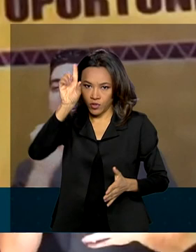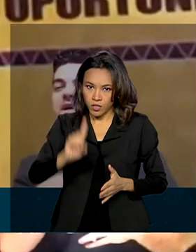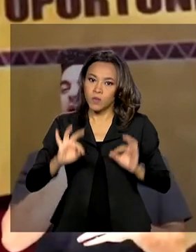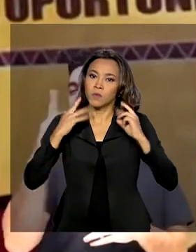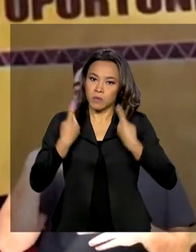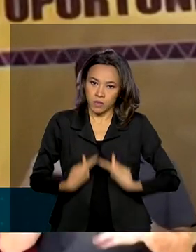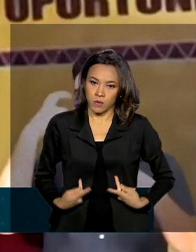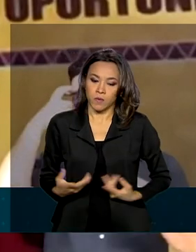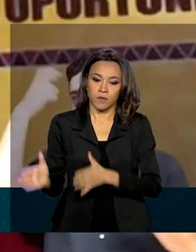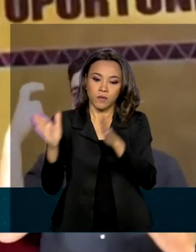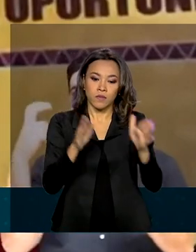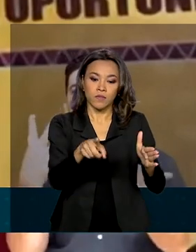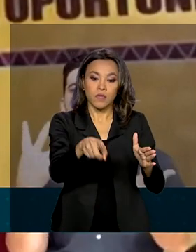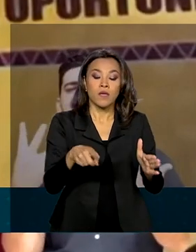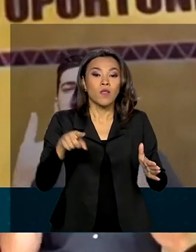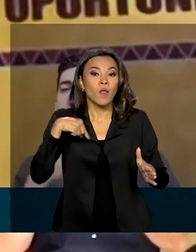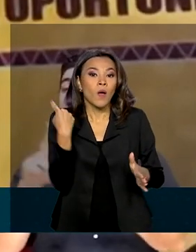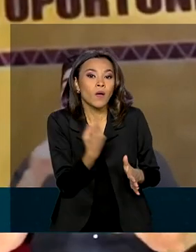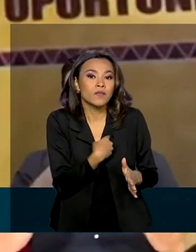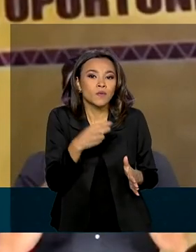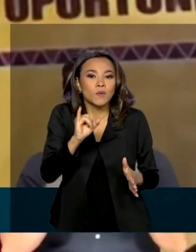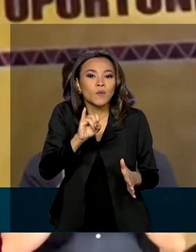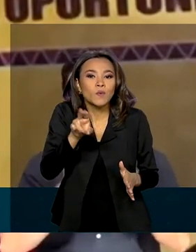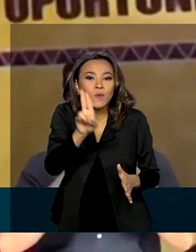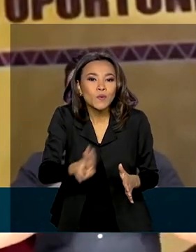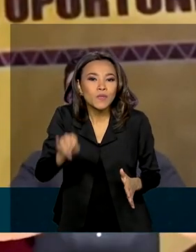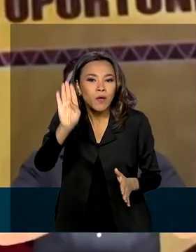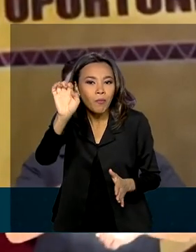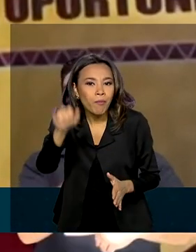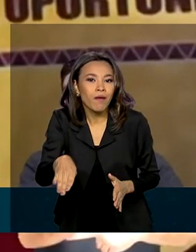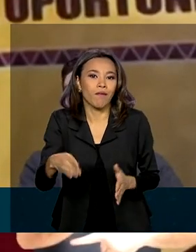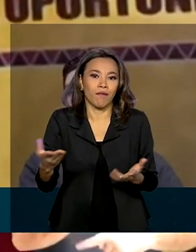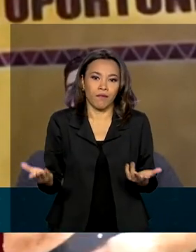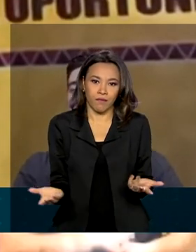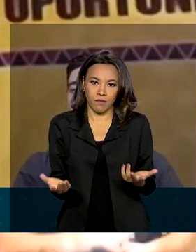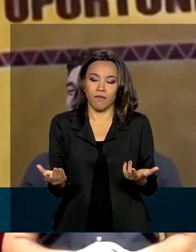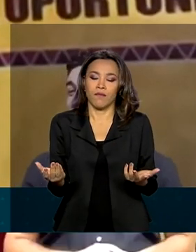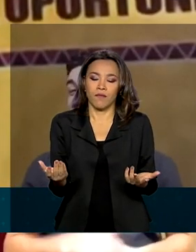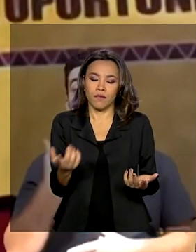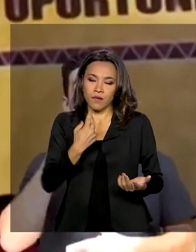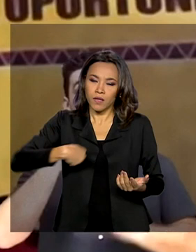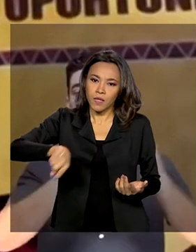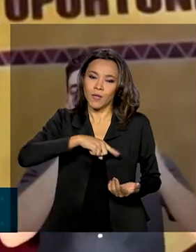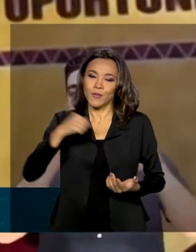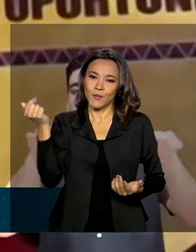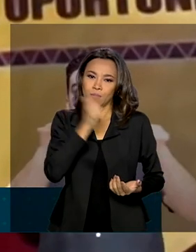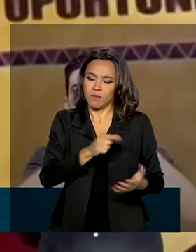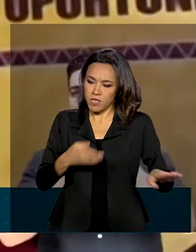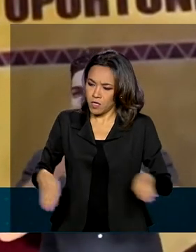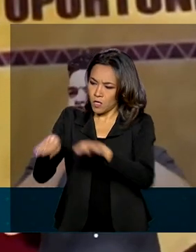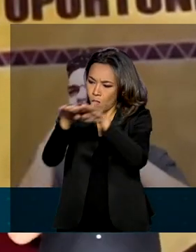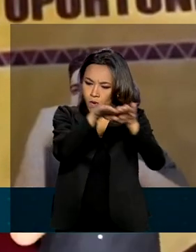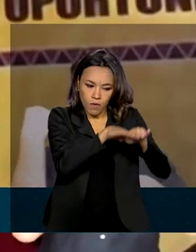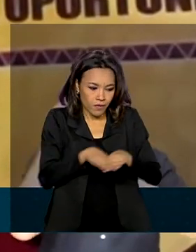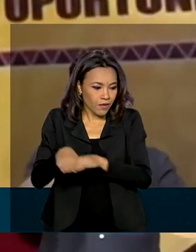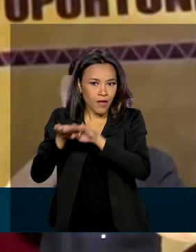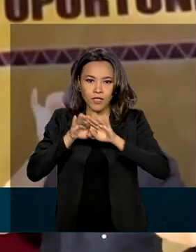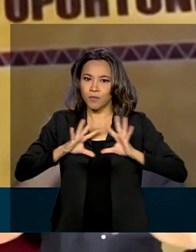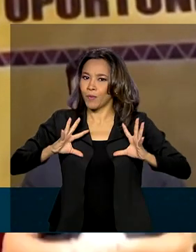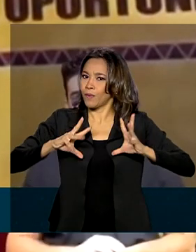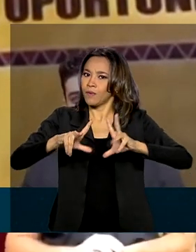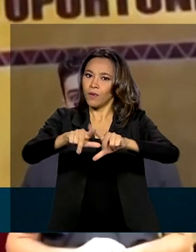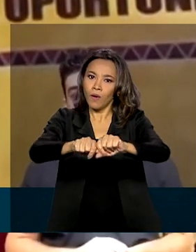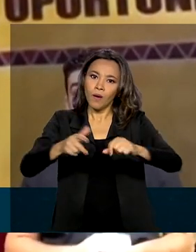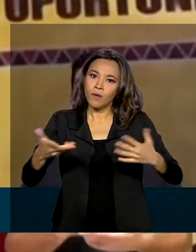potencial do Brasil e usarmos para o bem. Usarmos para que cheguemos a esse princípio da igualdade e oportunidade para todos.